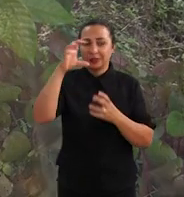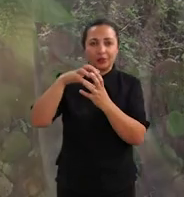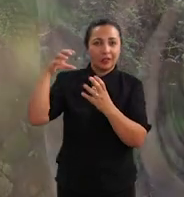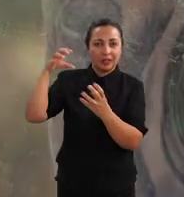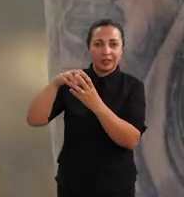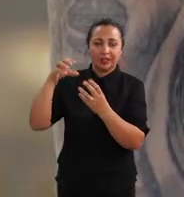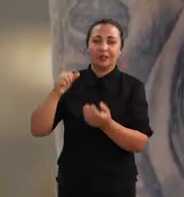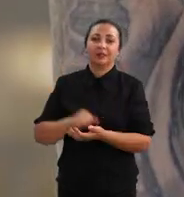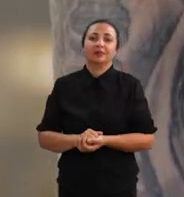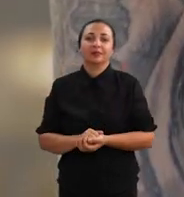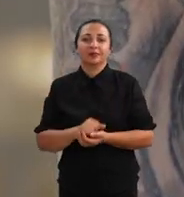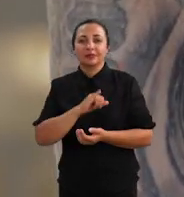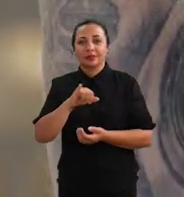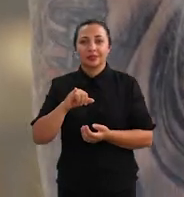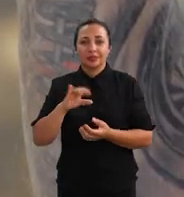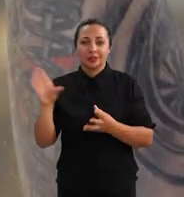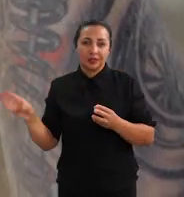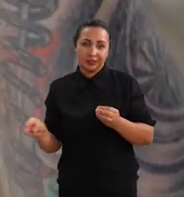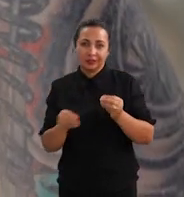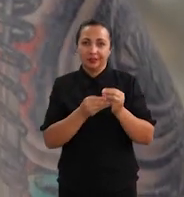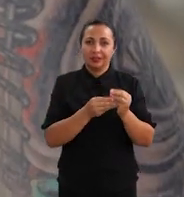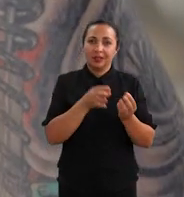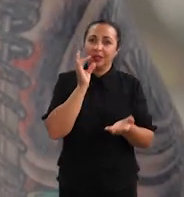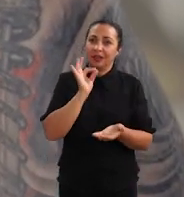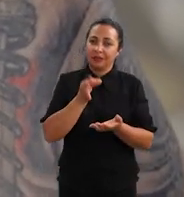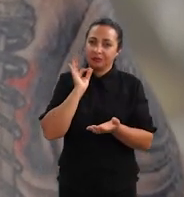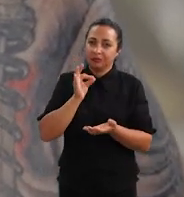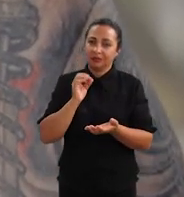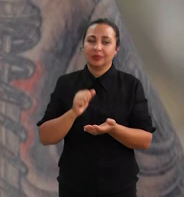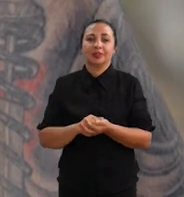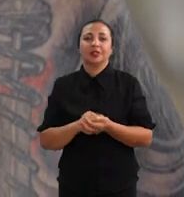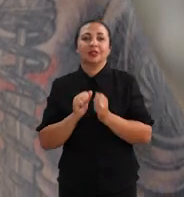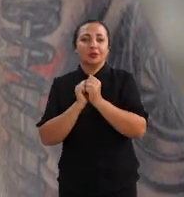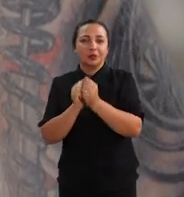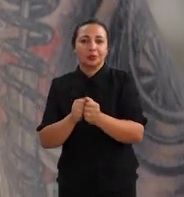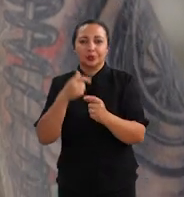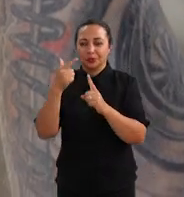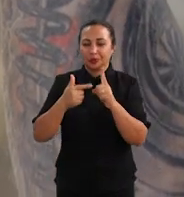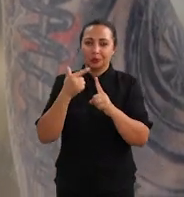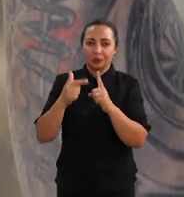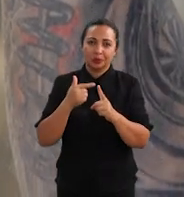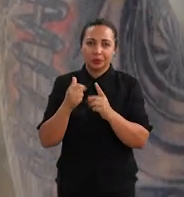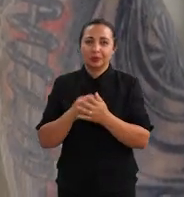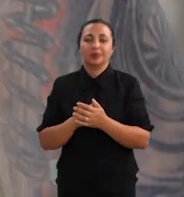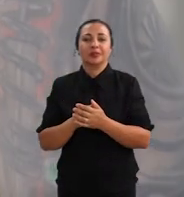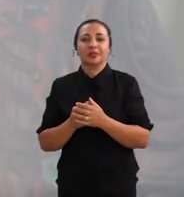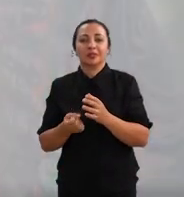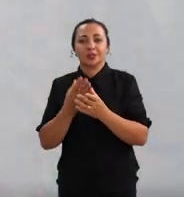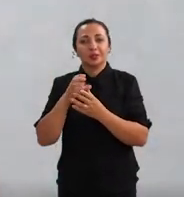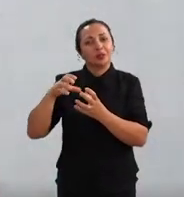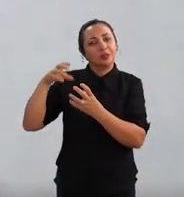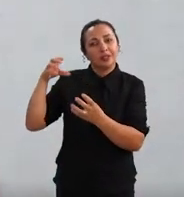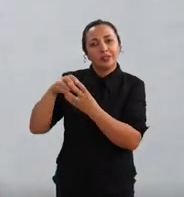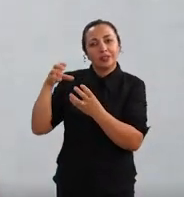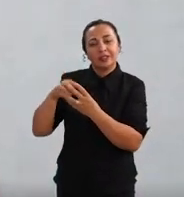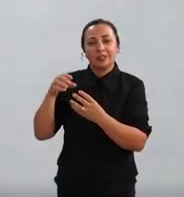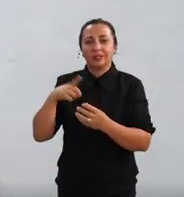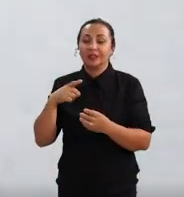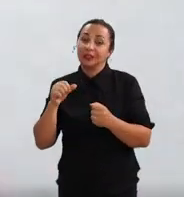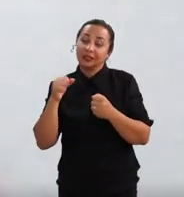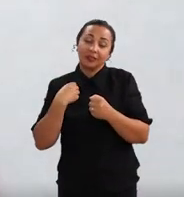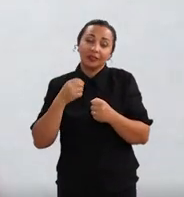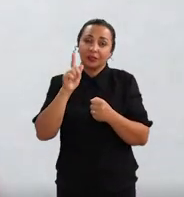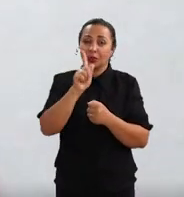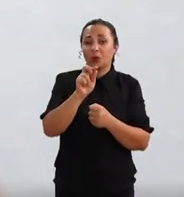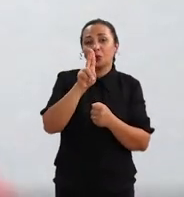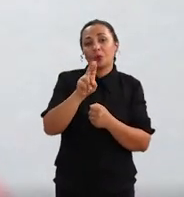cacaueira, o cacau. Se você agregar o café junto com um produto que adivinha ali do cacau, você vai estar agumestizando.